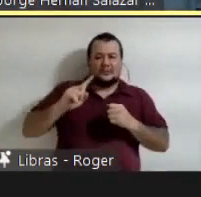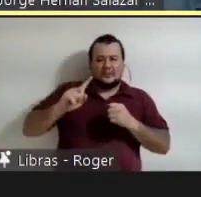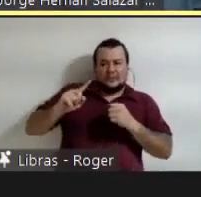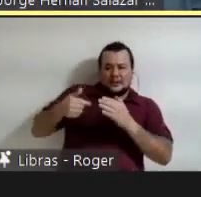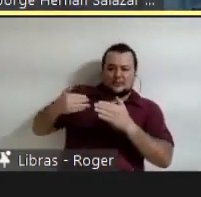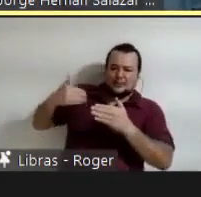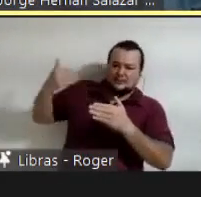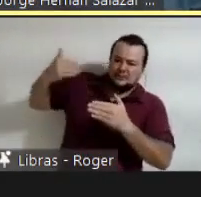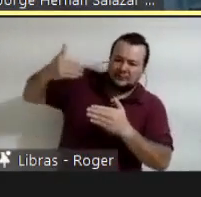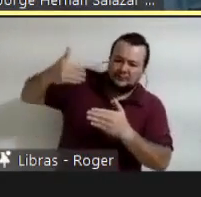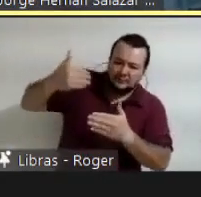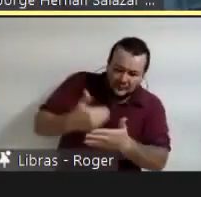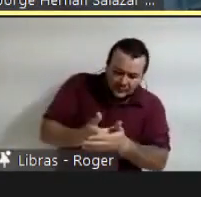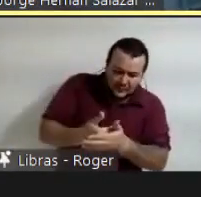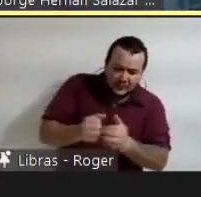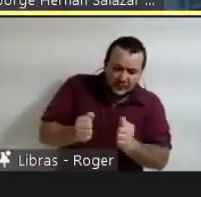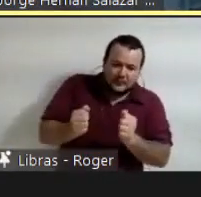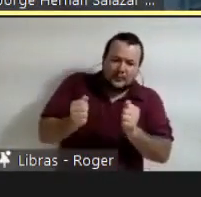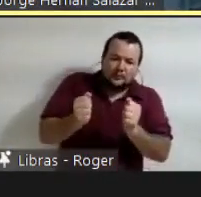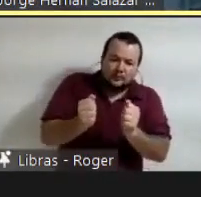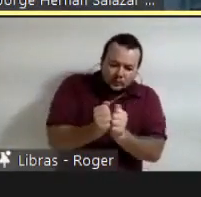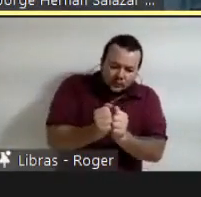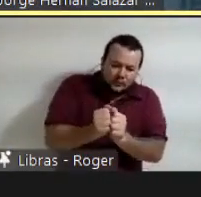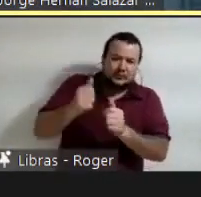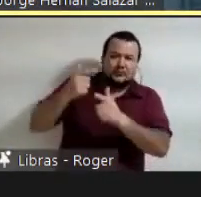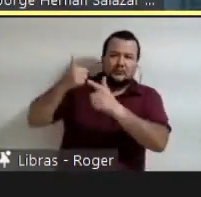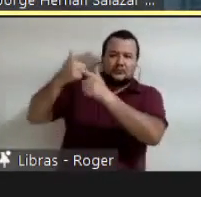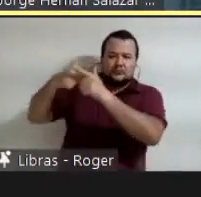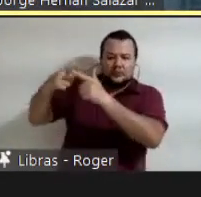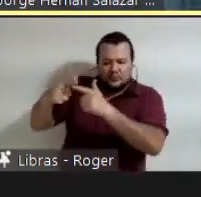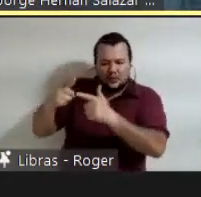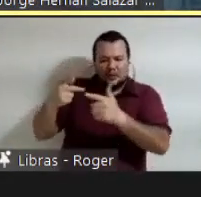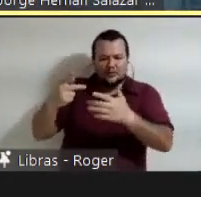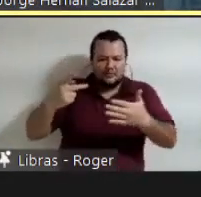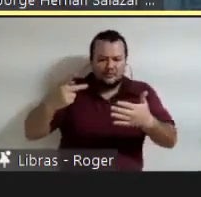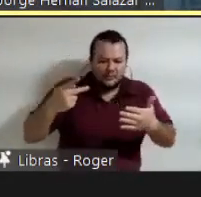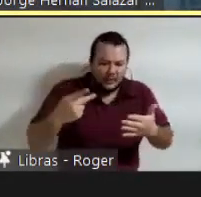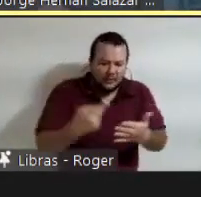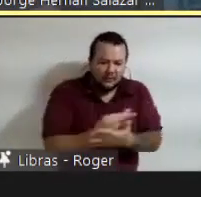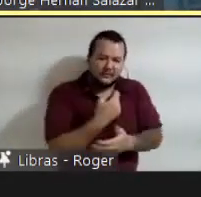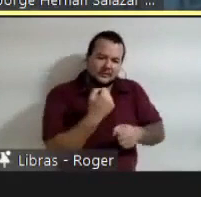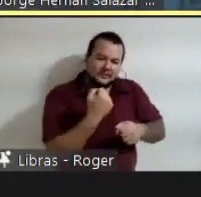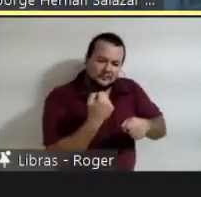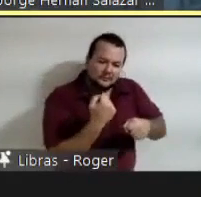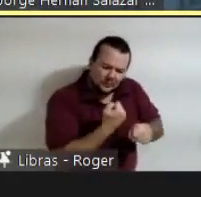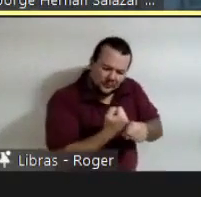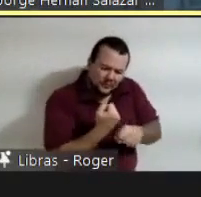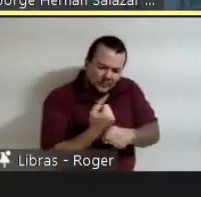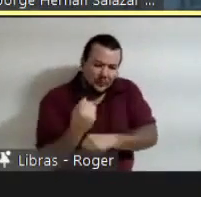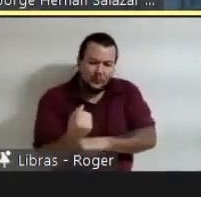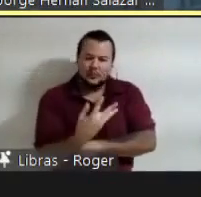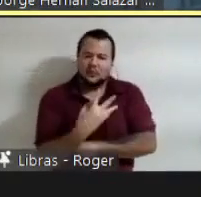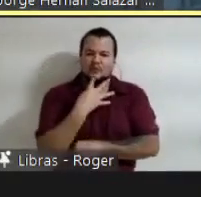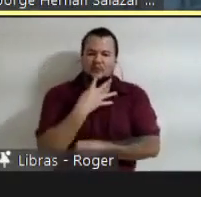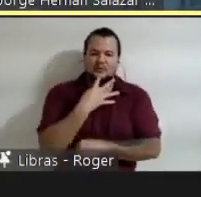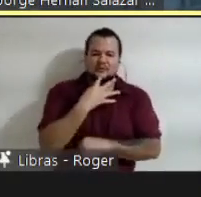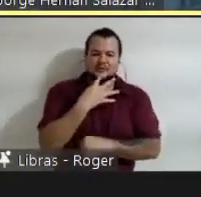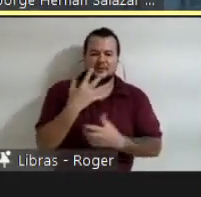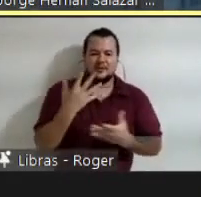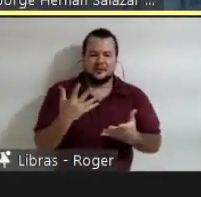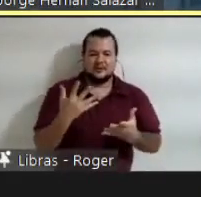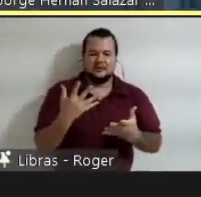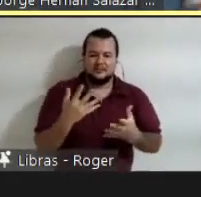problemas, interactuando com os fenómenos, construir novo conhecimento, confeccionar novas